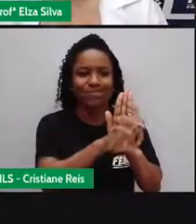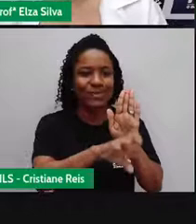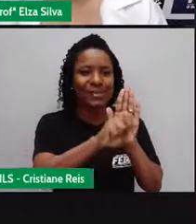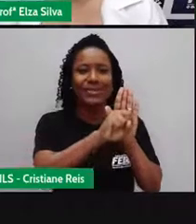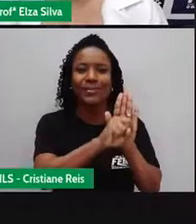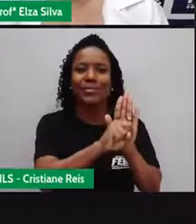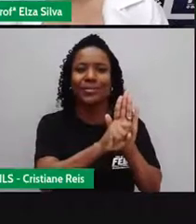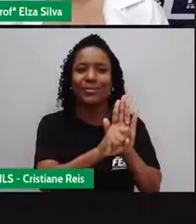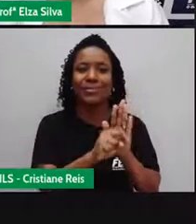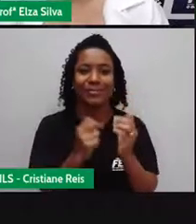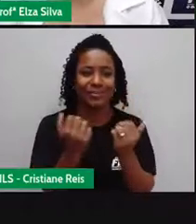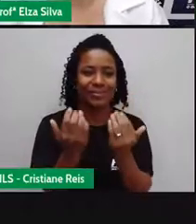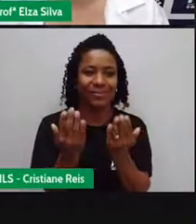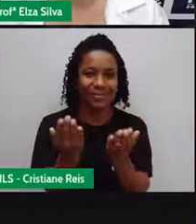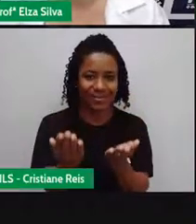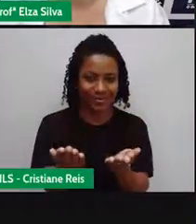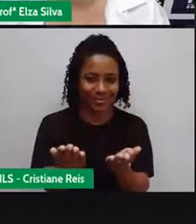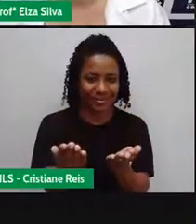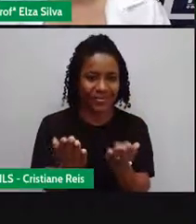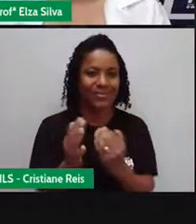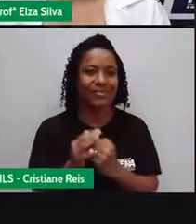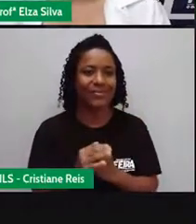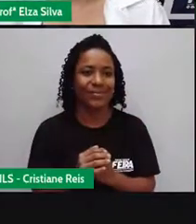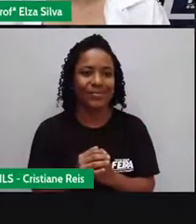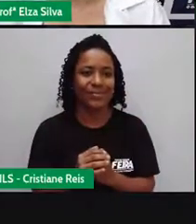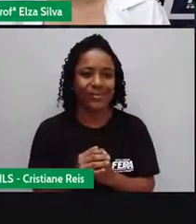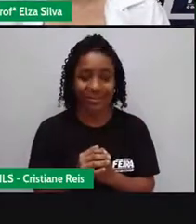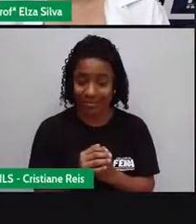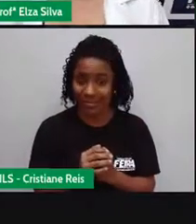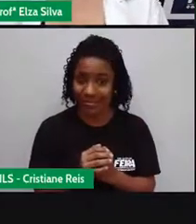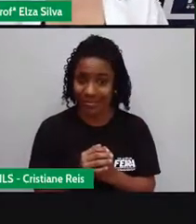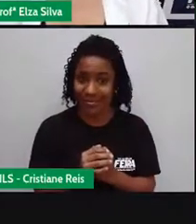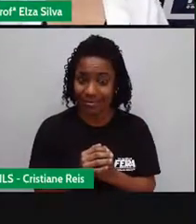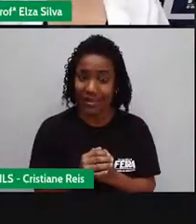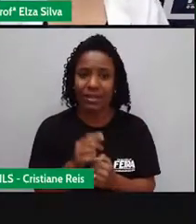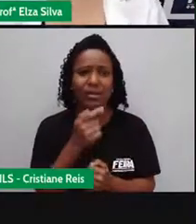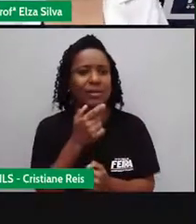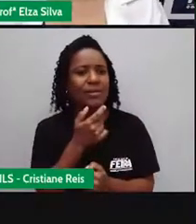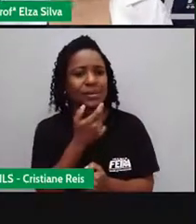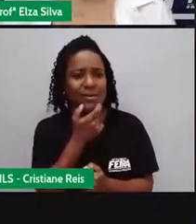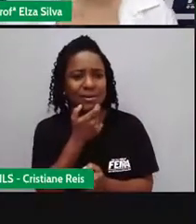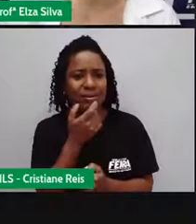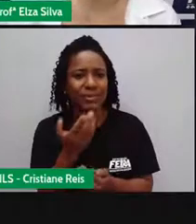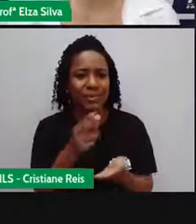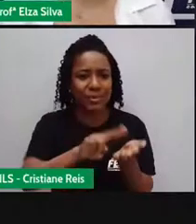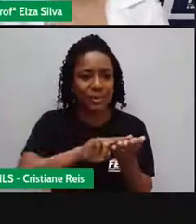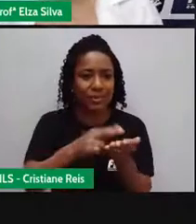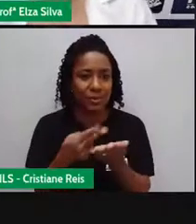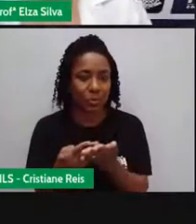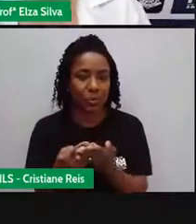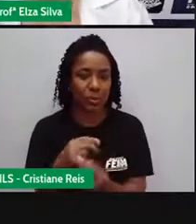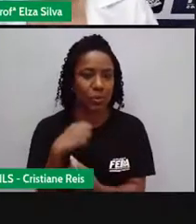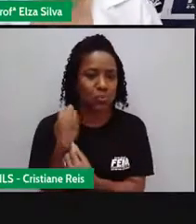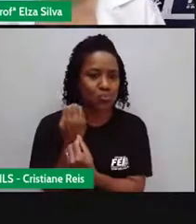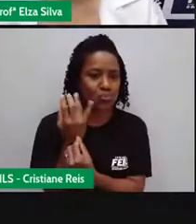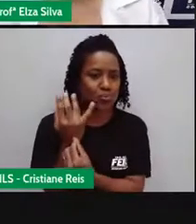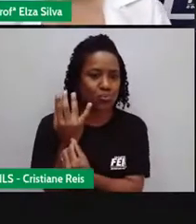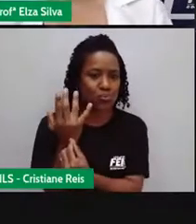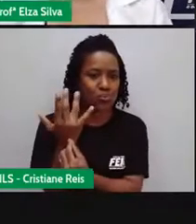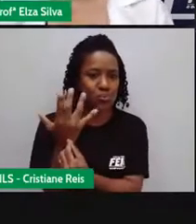Olimpíadas Elímpic Flame A gente pode traduzir como chama ou tocha olímpica